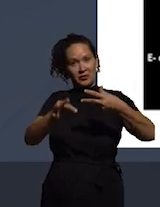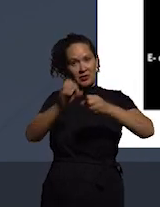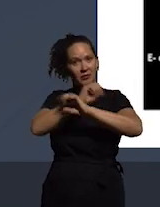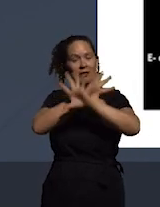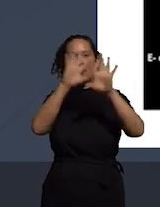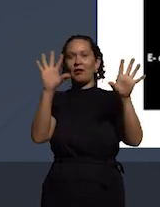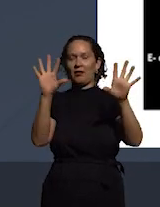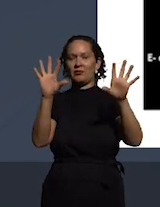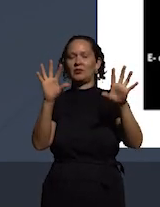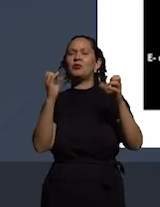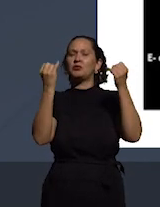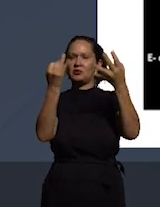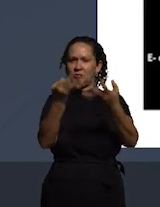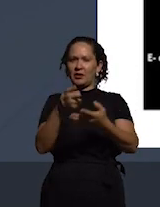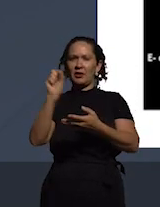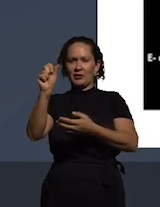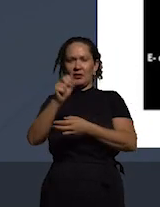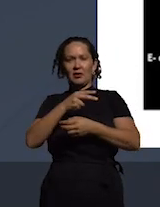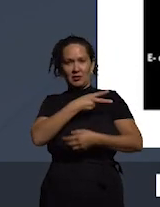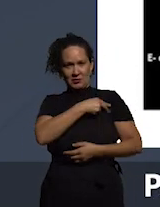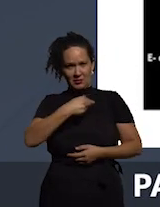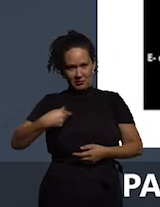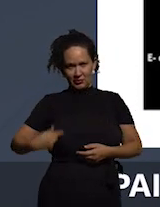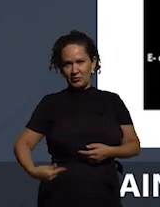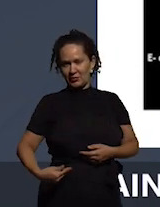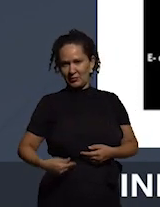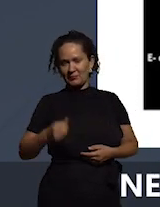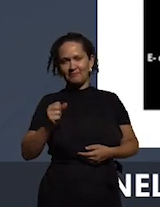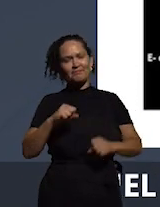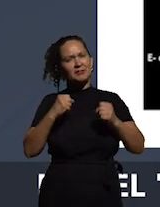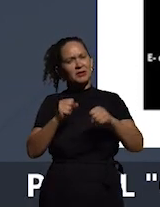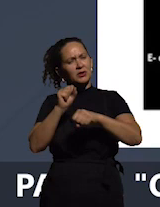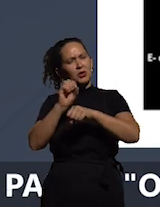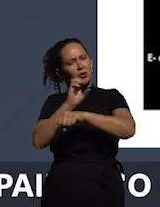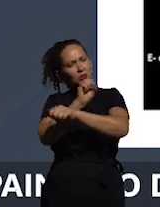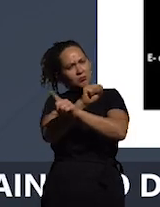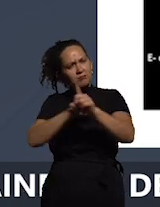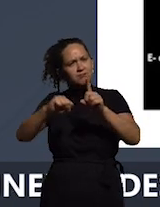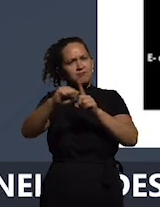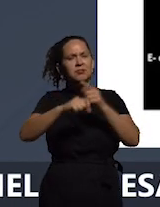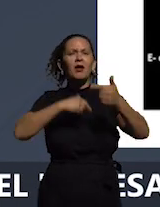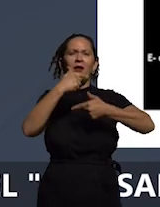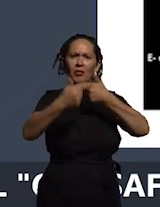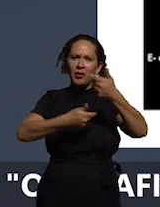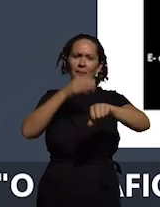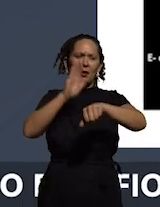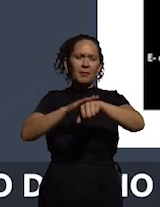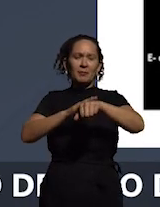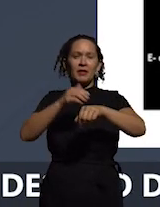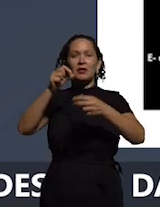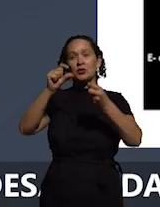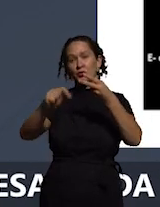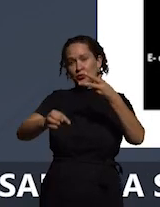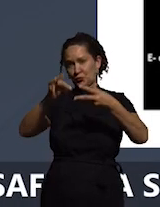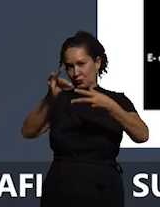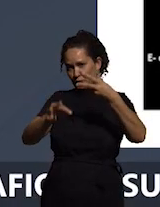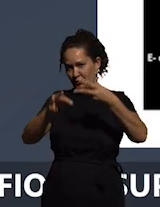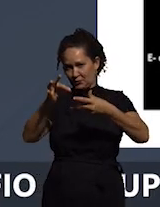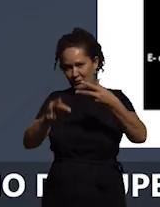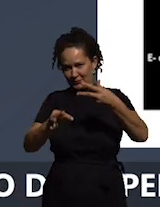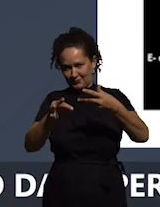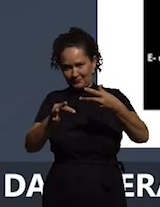funcionar muito bem em Taiwan é necessário ter uma sociedade civil bem ativa dentro do judiciário certo não